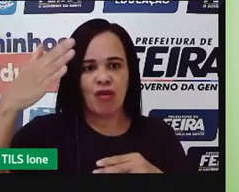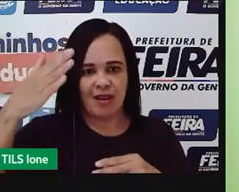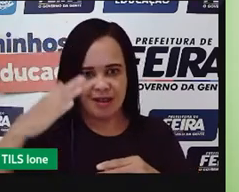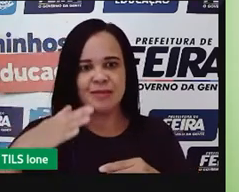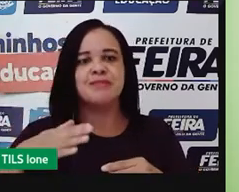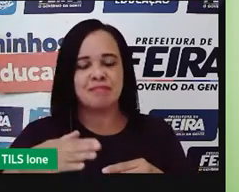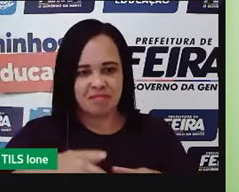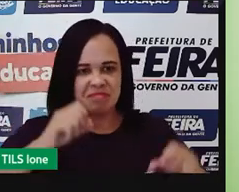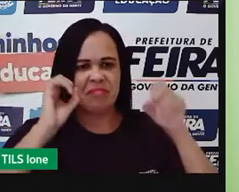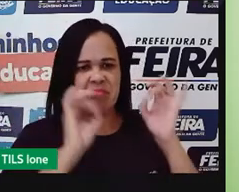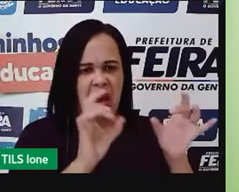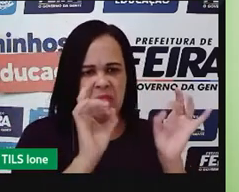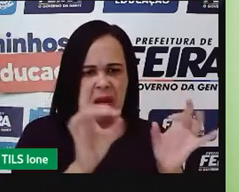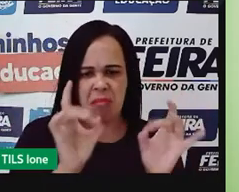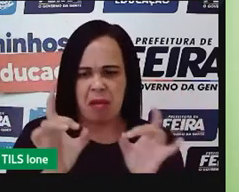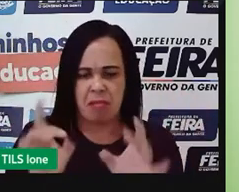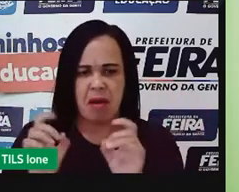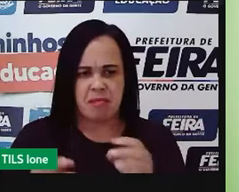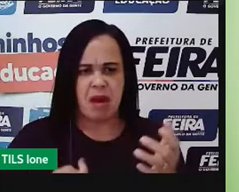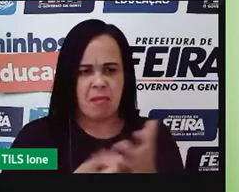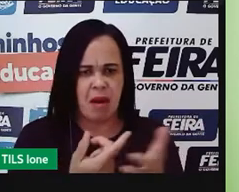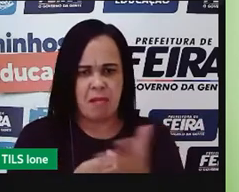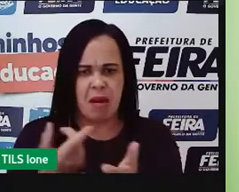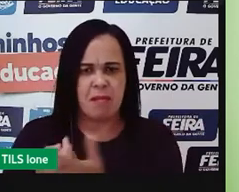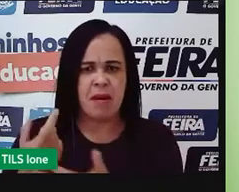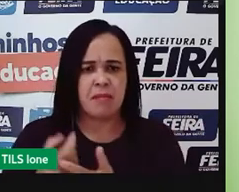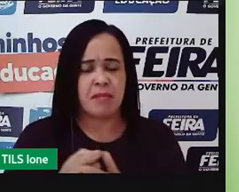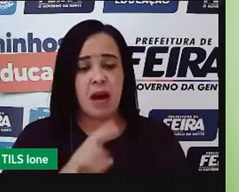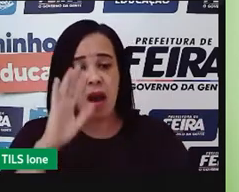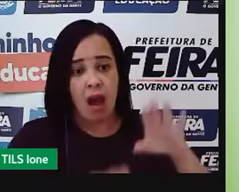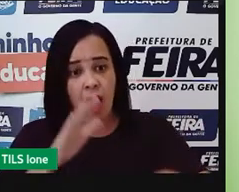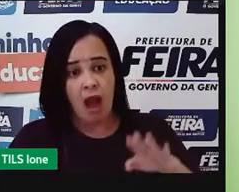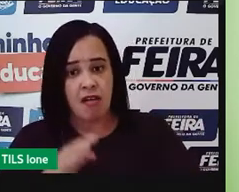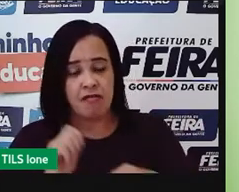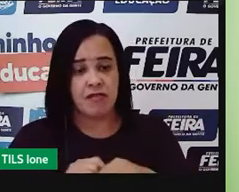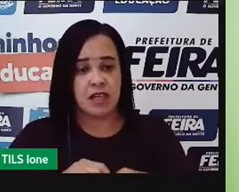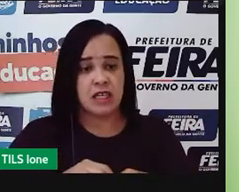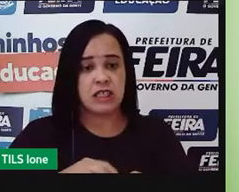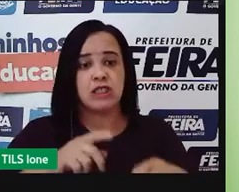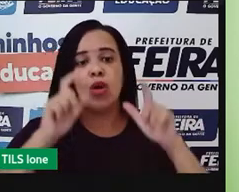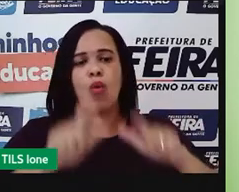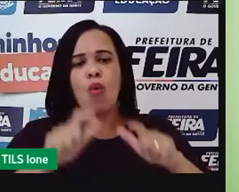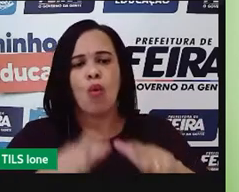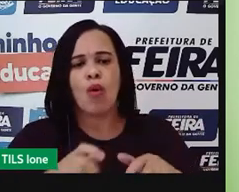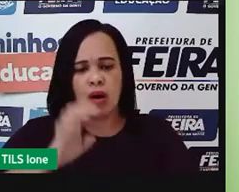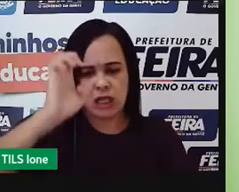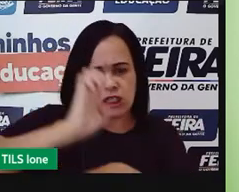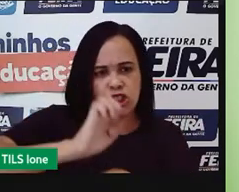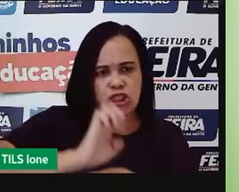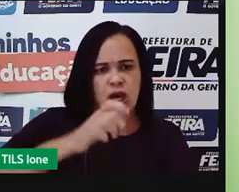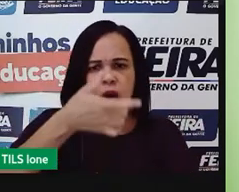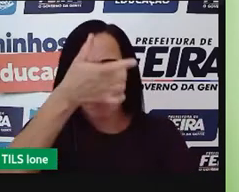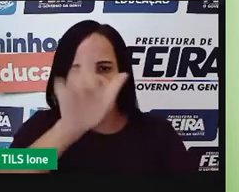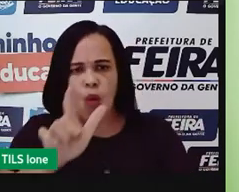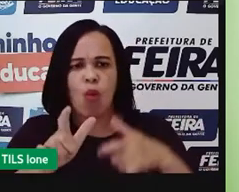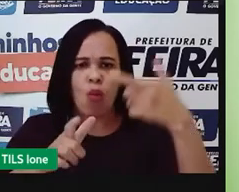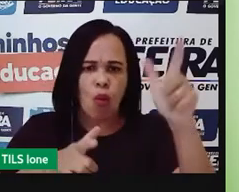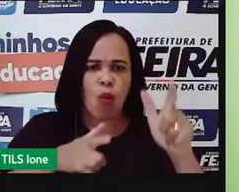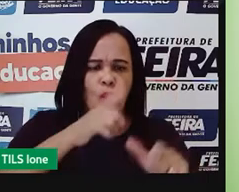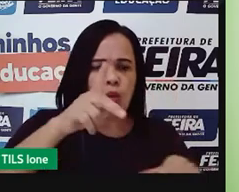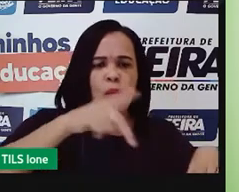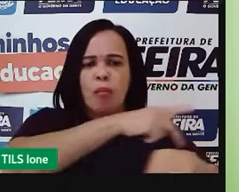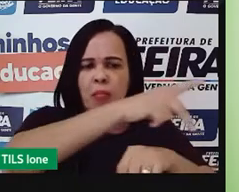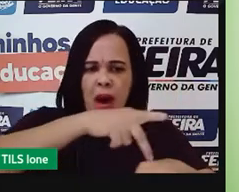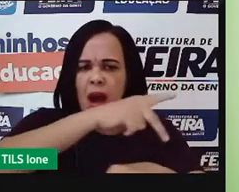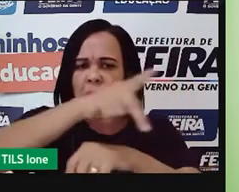estão. Ou é para outro estado, para outra cidade, até mesmo para outro país, né. E aí, o que é você vai perceber? Ele já